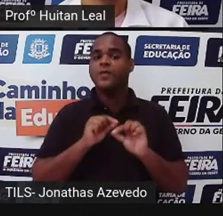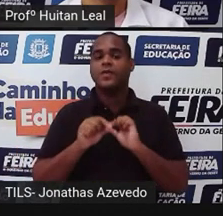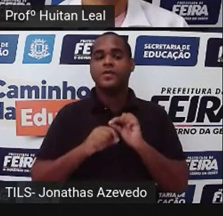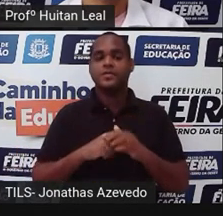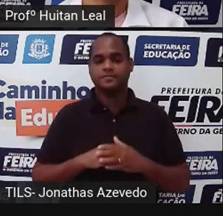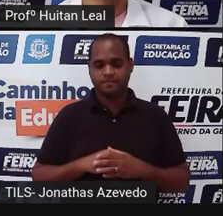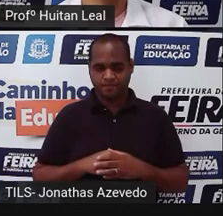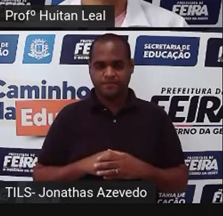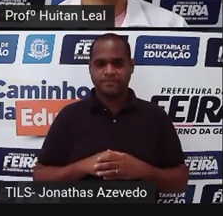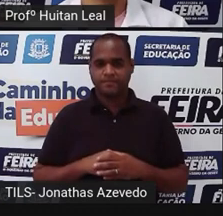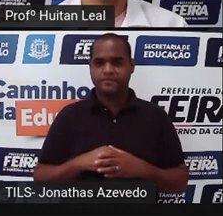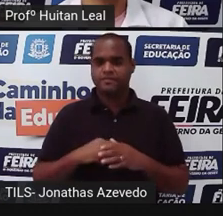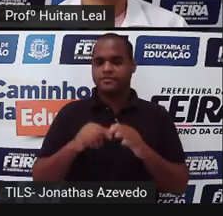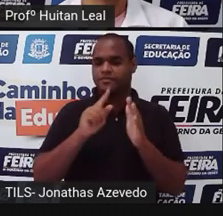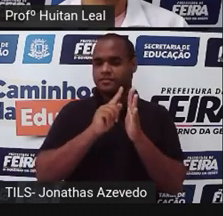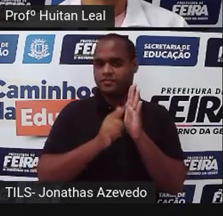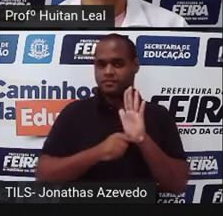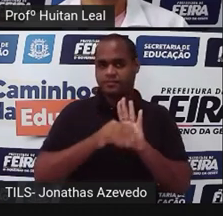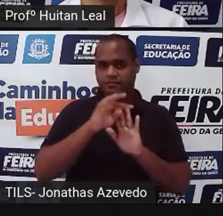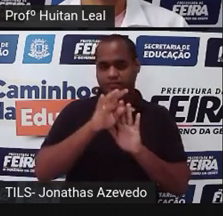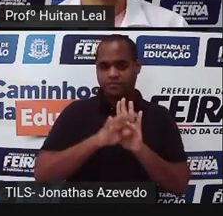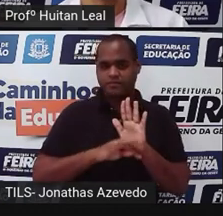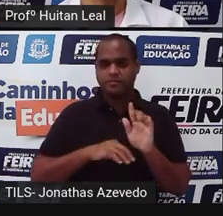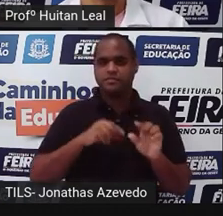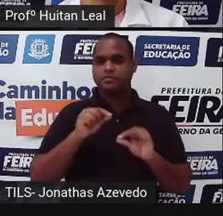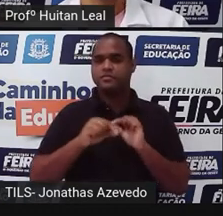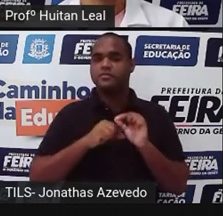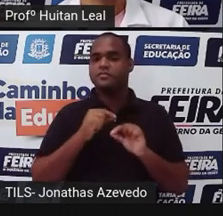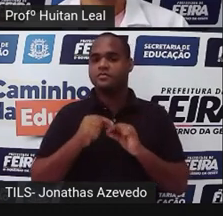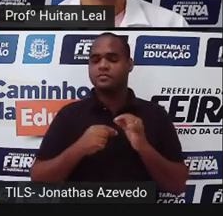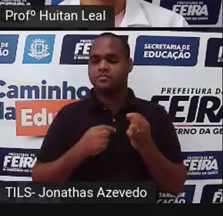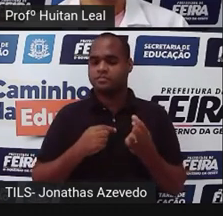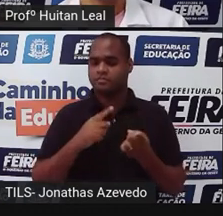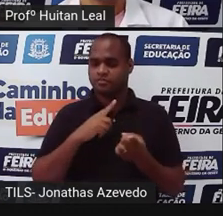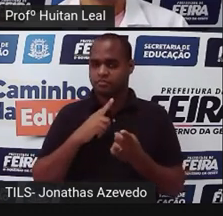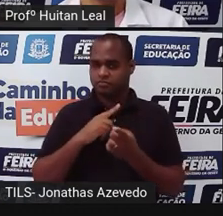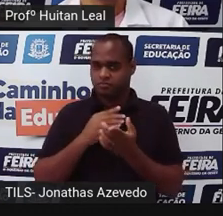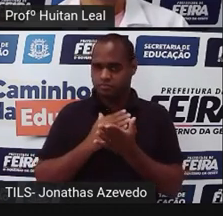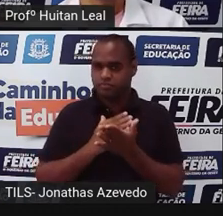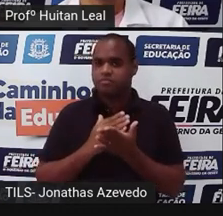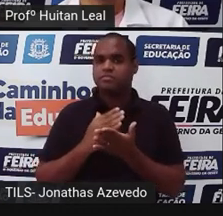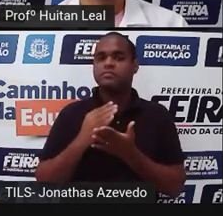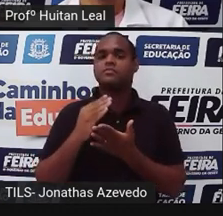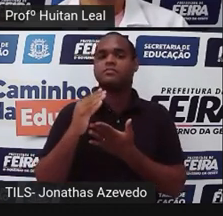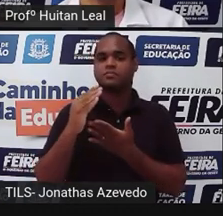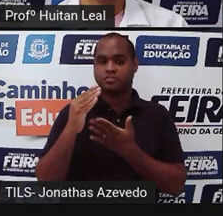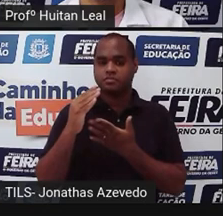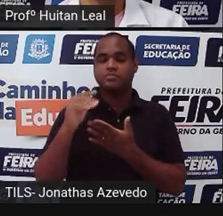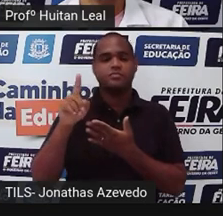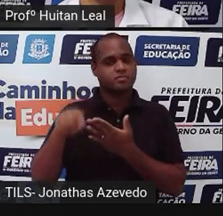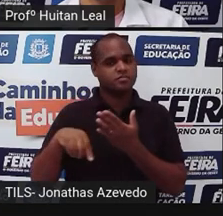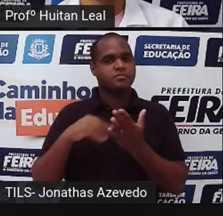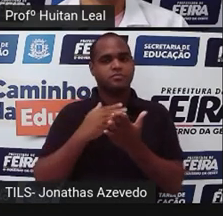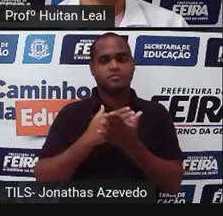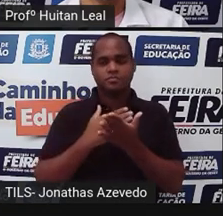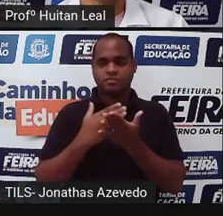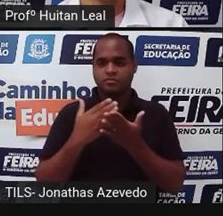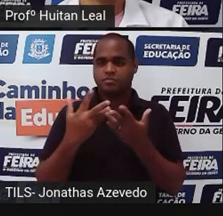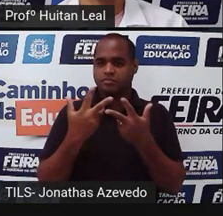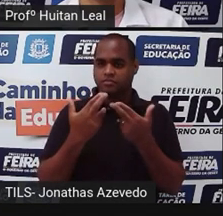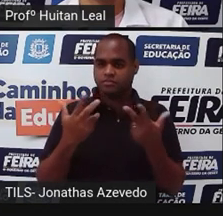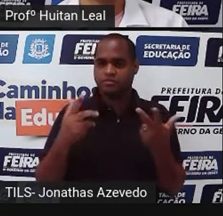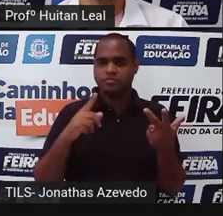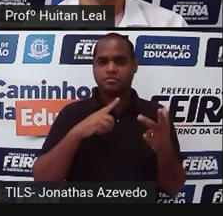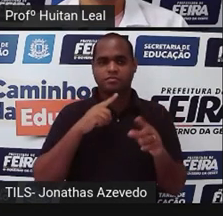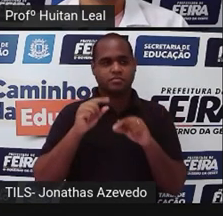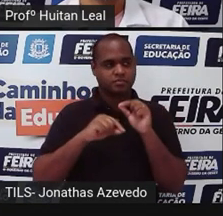Uma narrativa, de um gênero textual como o conto. Ele vai ter introdução, nesse momento inicial, a introdução é o